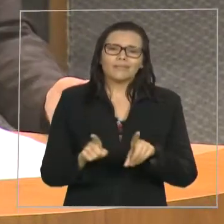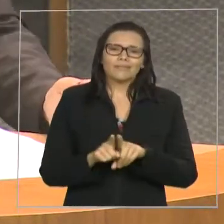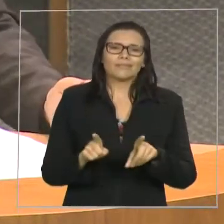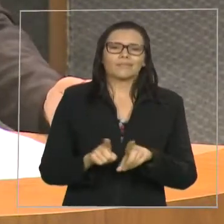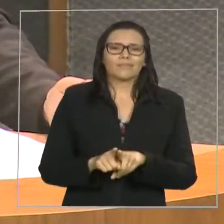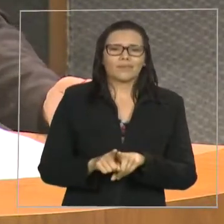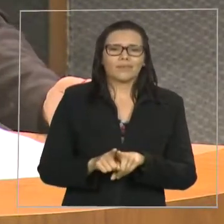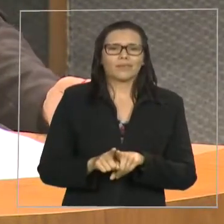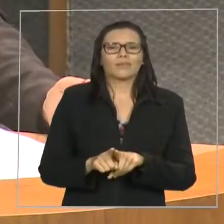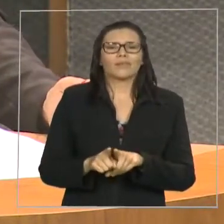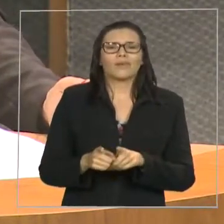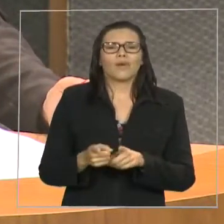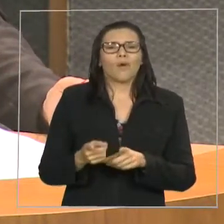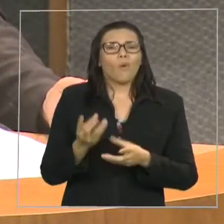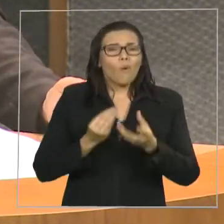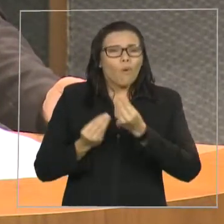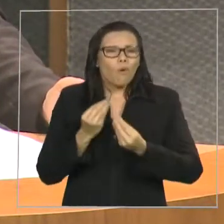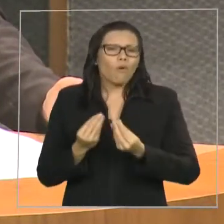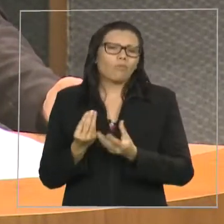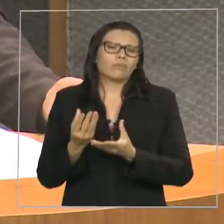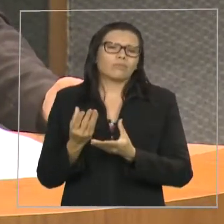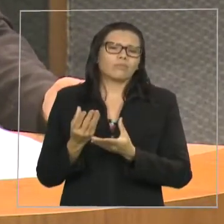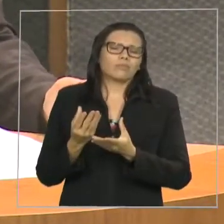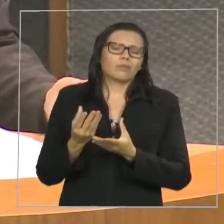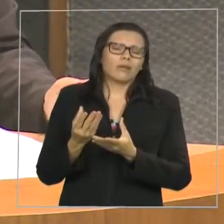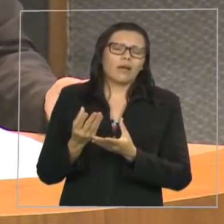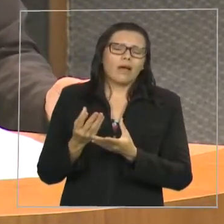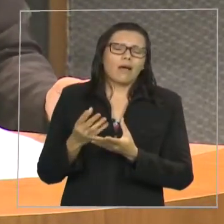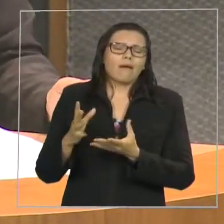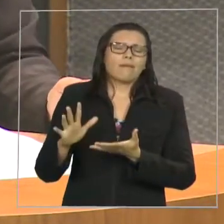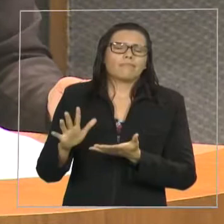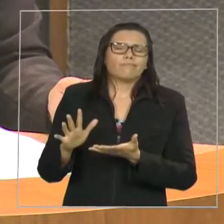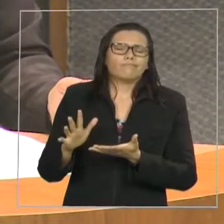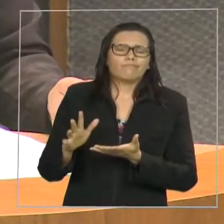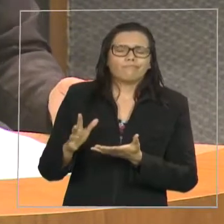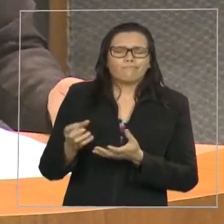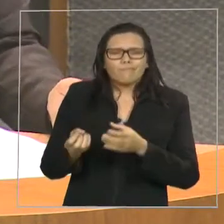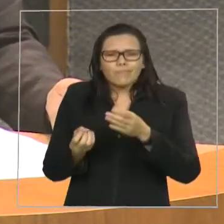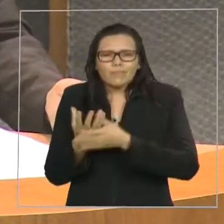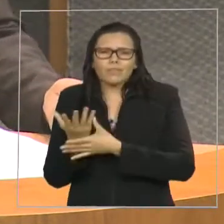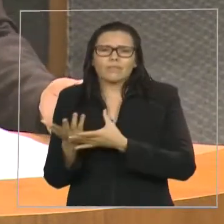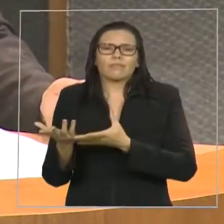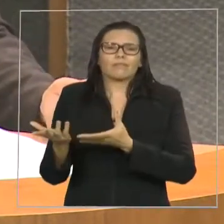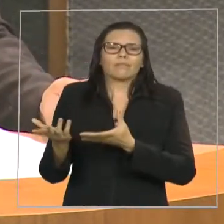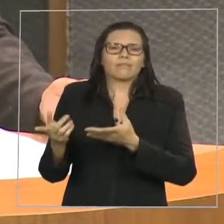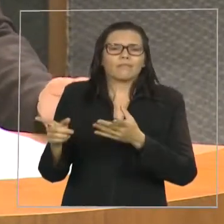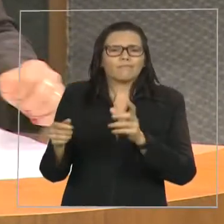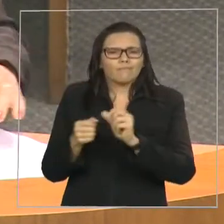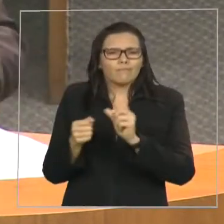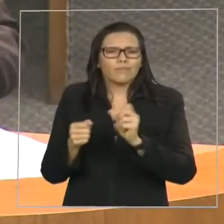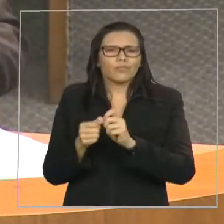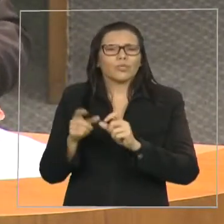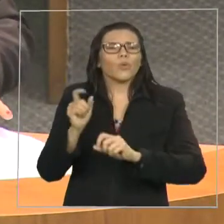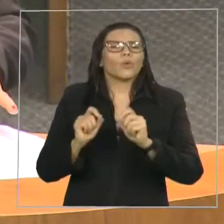negócio para ajudar no sustento da sua família.